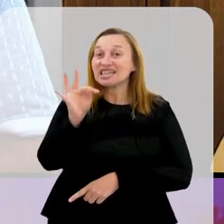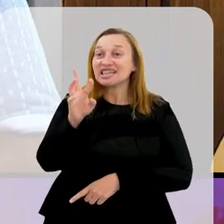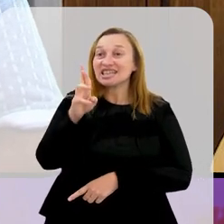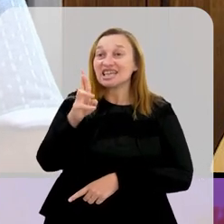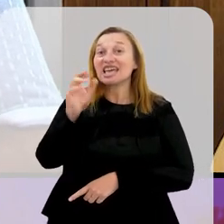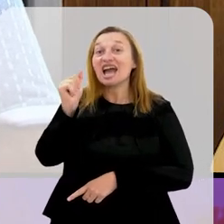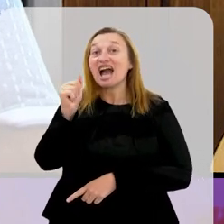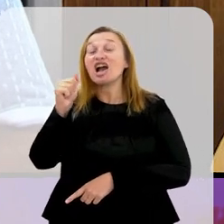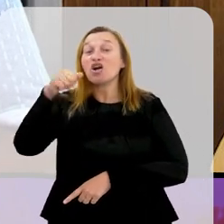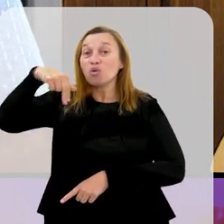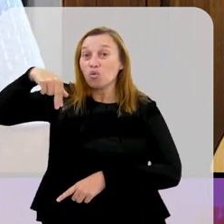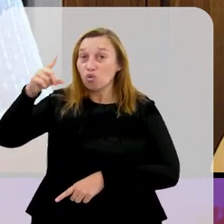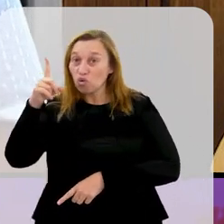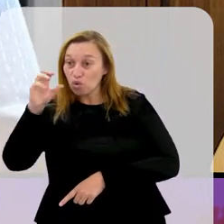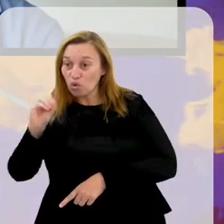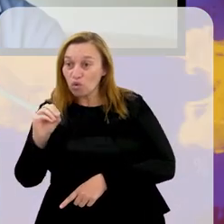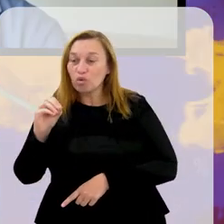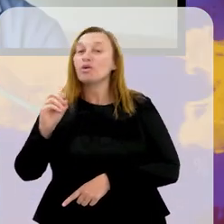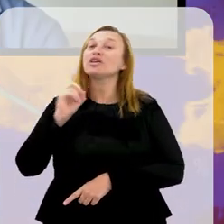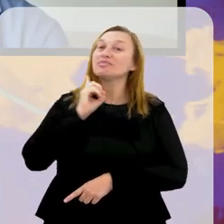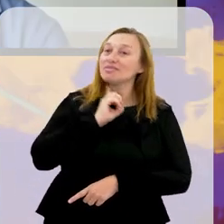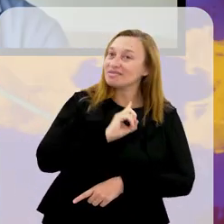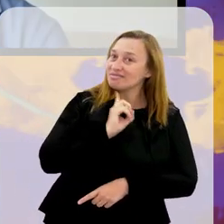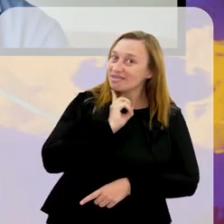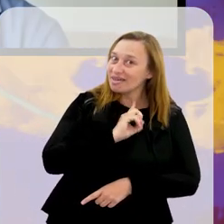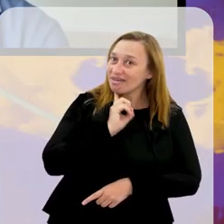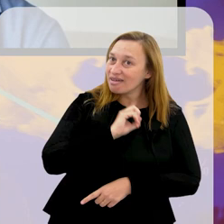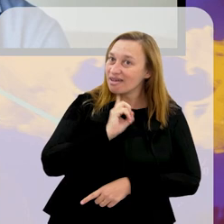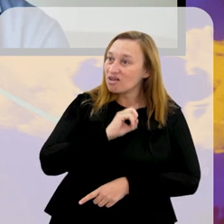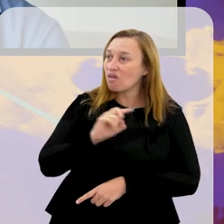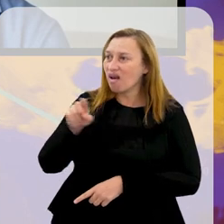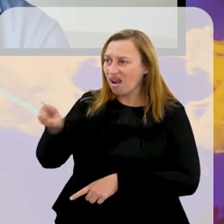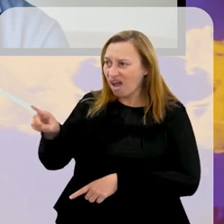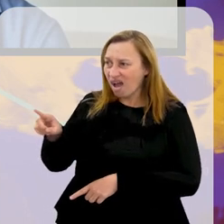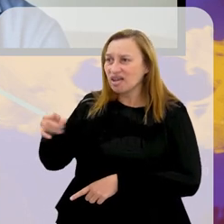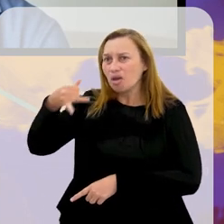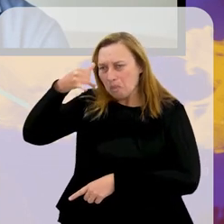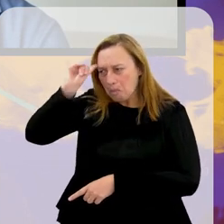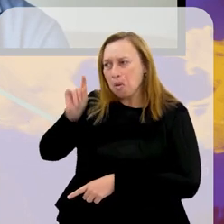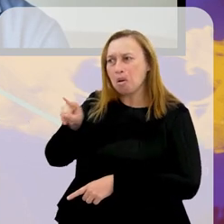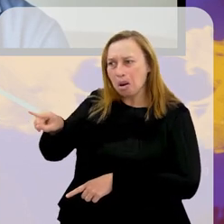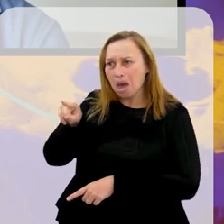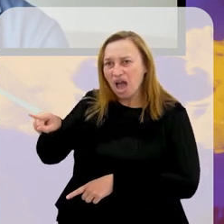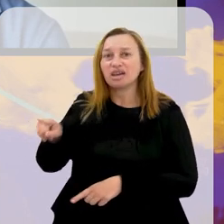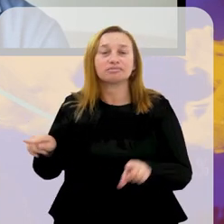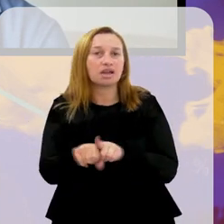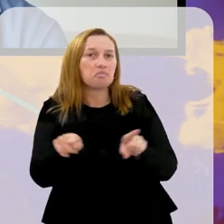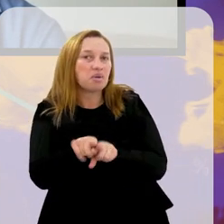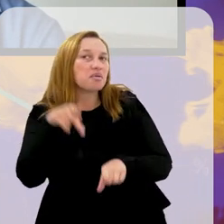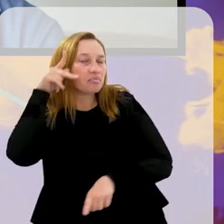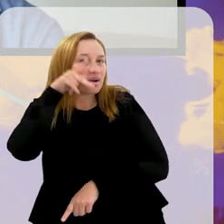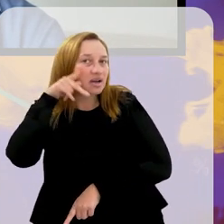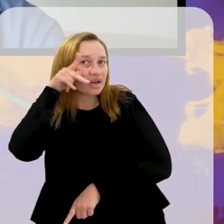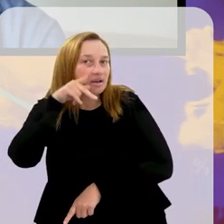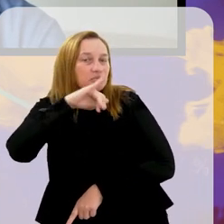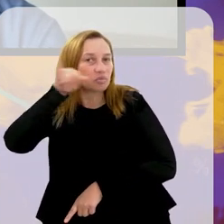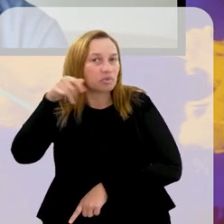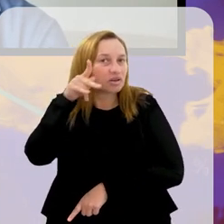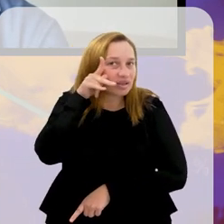gado, tem o Estádio Parque Sabiá, que a seleção brasileira jogou muito lá na década de 80, João Pessoa,